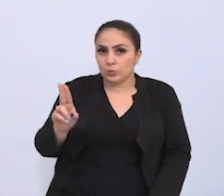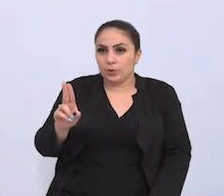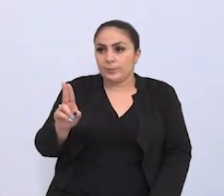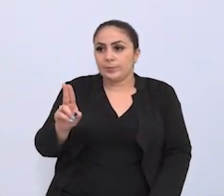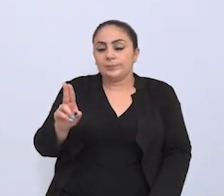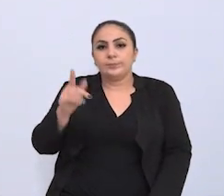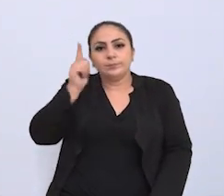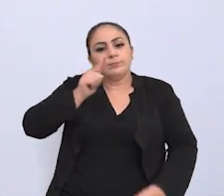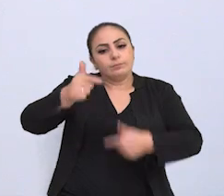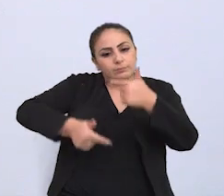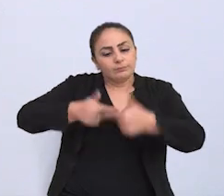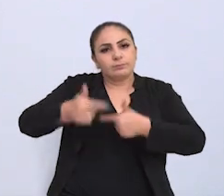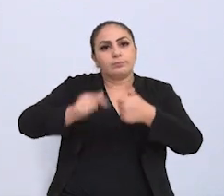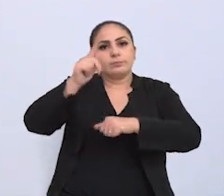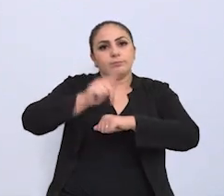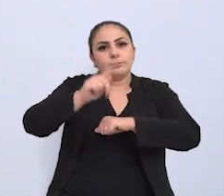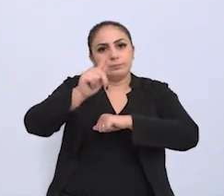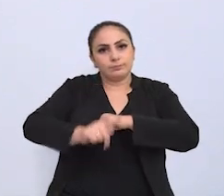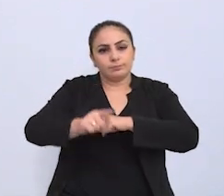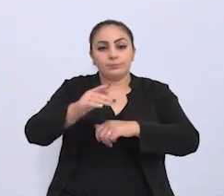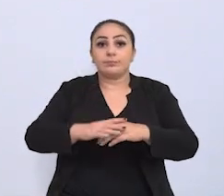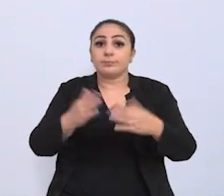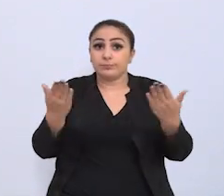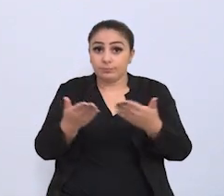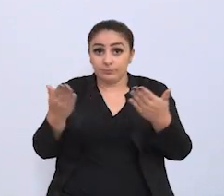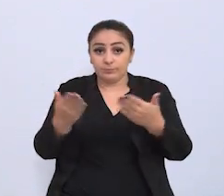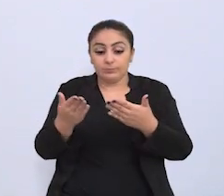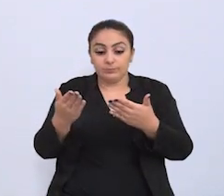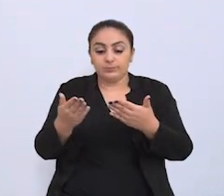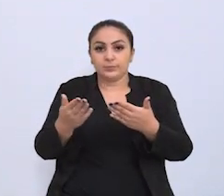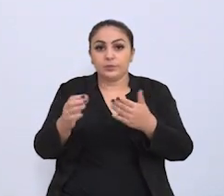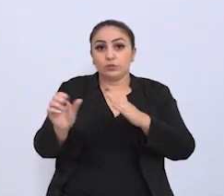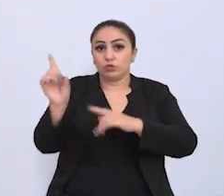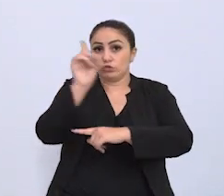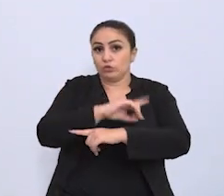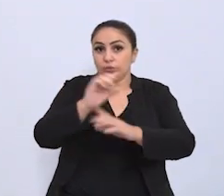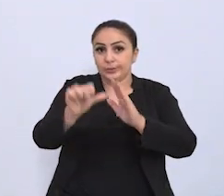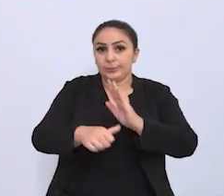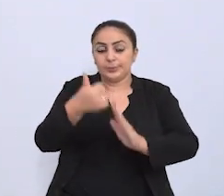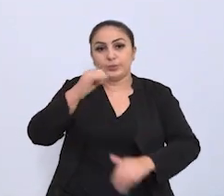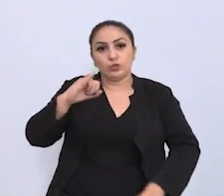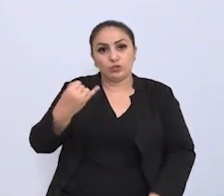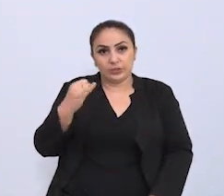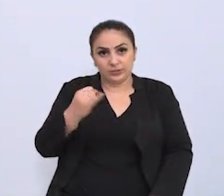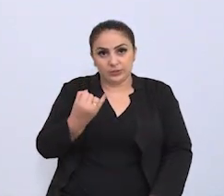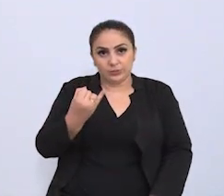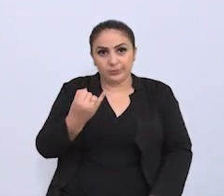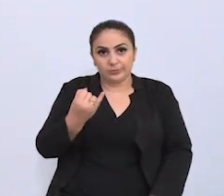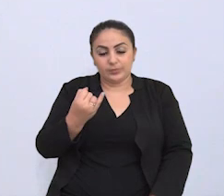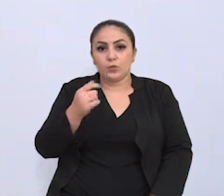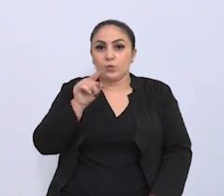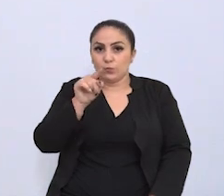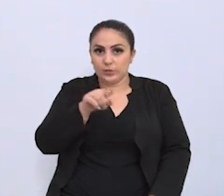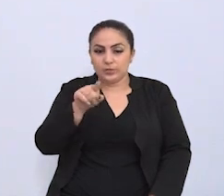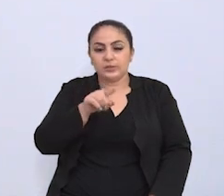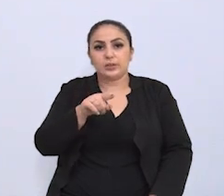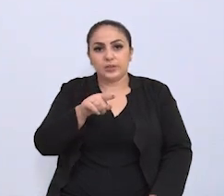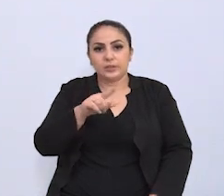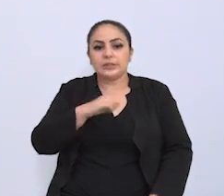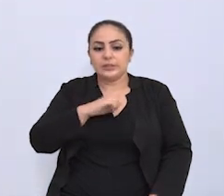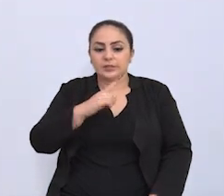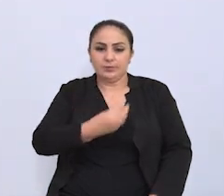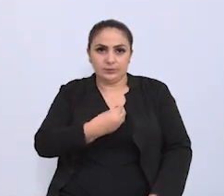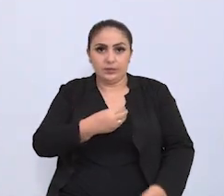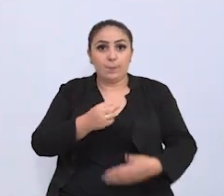nome para trabalhar por passo fundo então a partir do dia primeiro de janeiro vocês